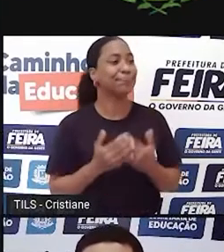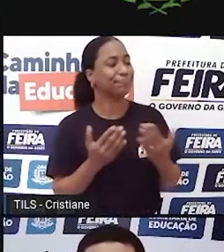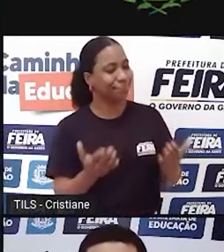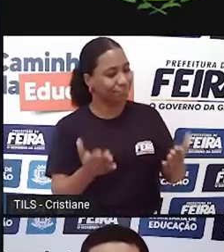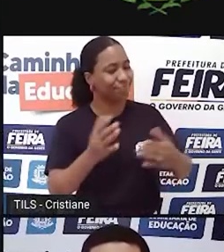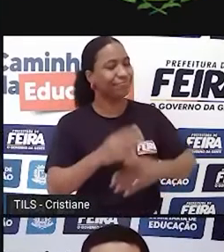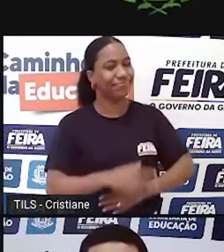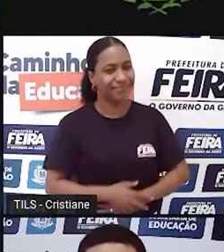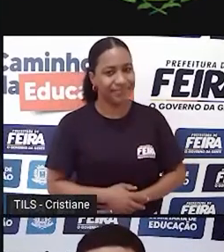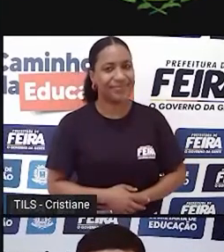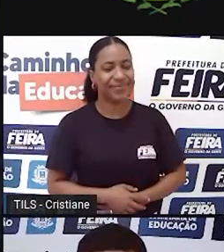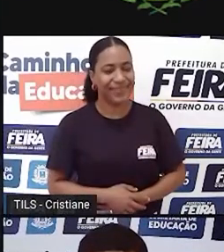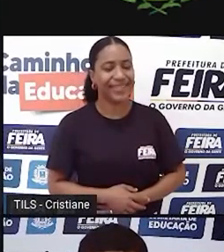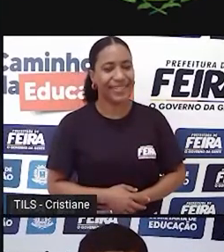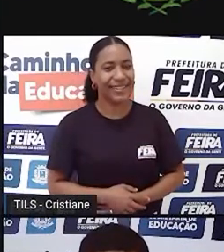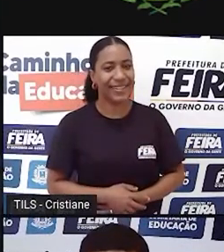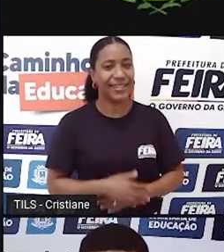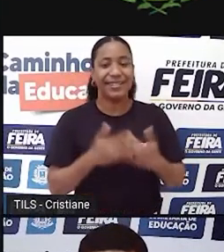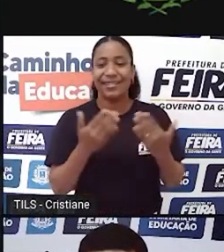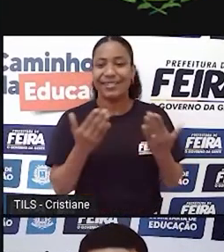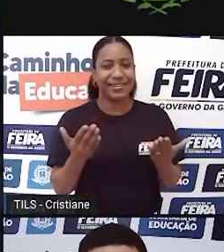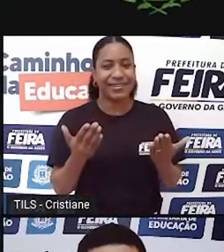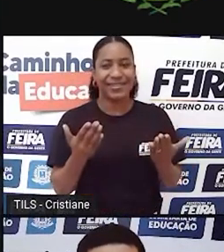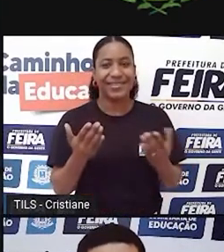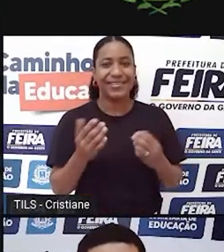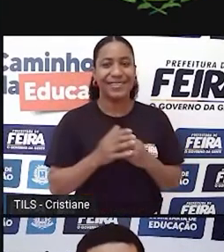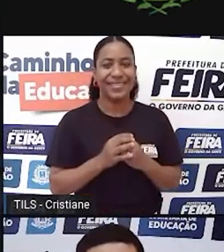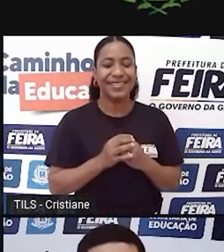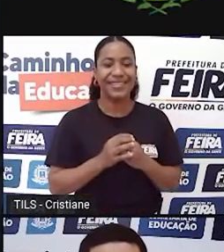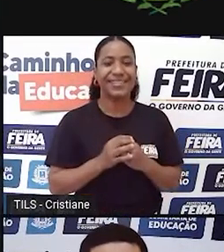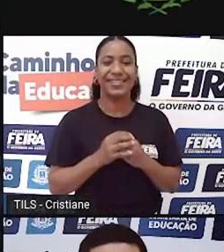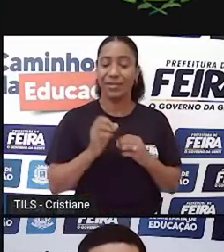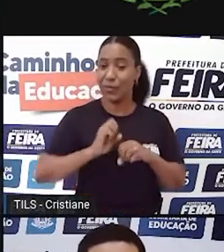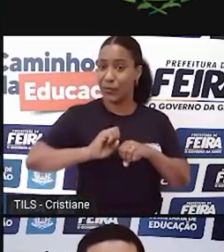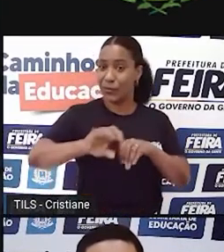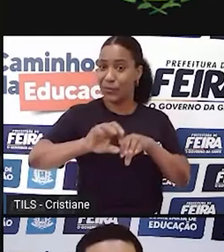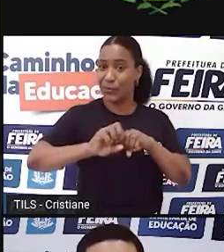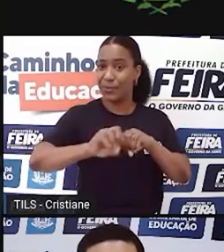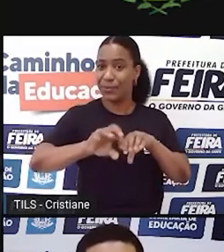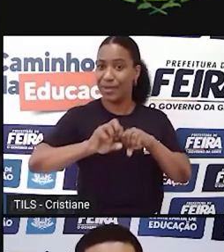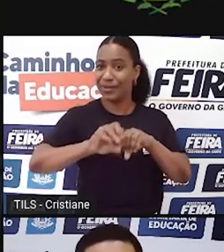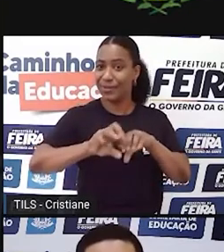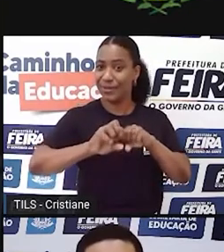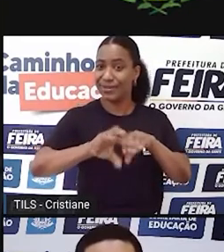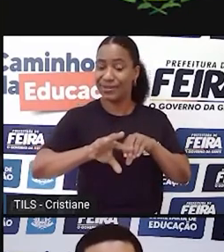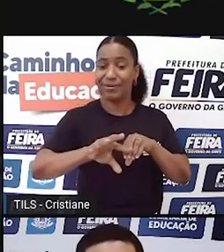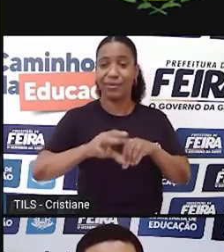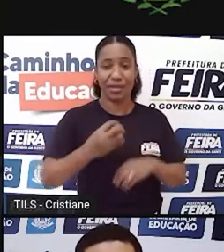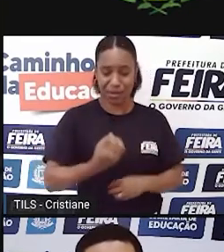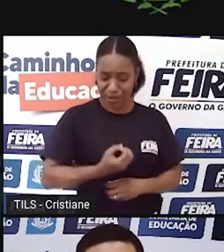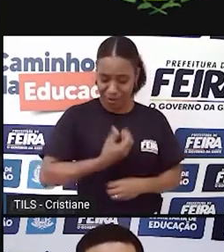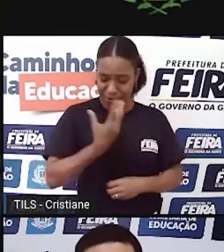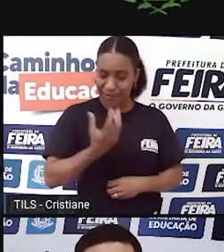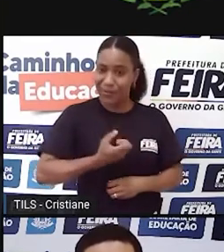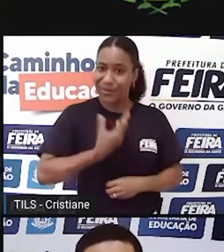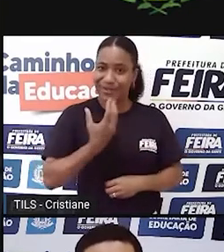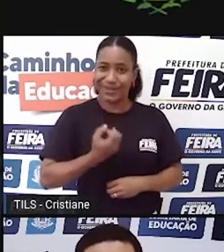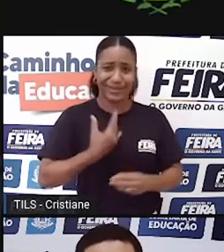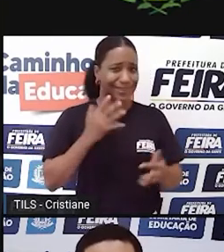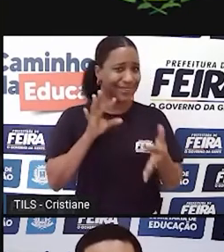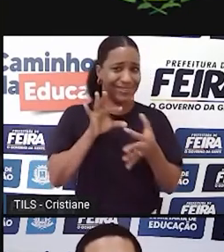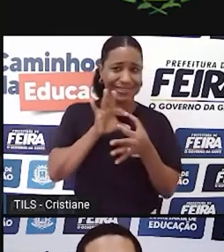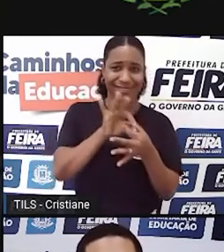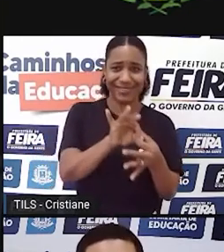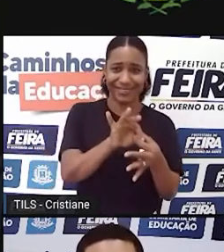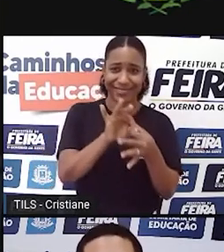não dá para a gente falar de educação sem falar de poesia e não dá para a gente falar de poesia sem